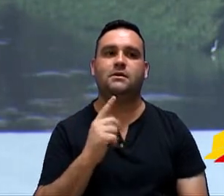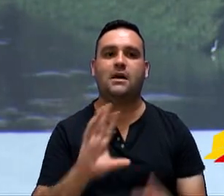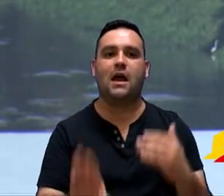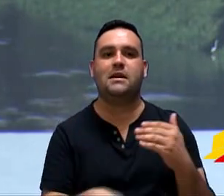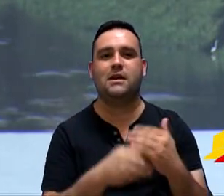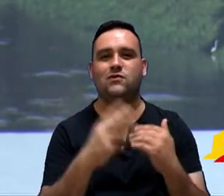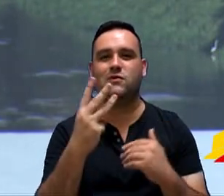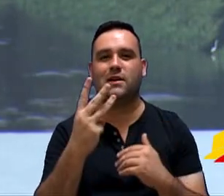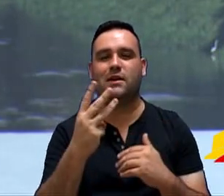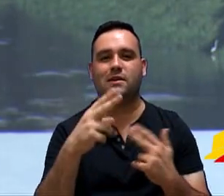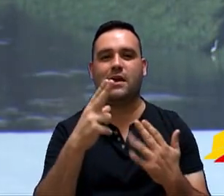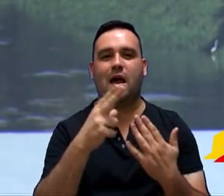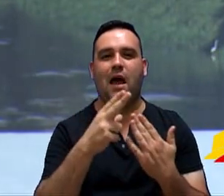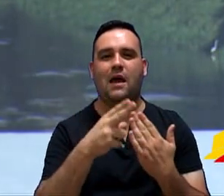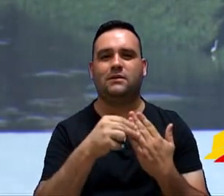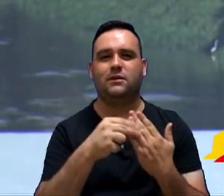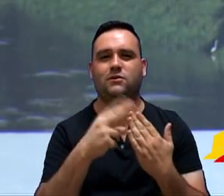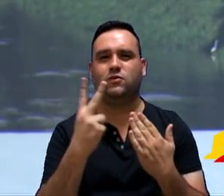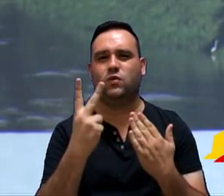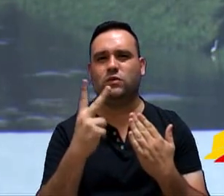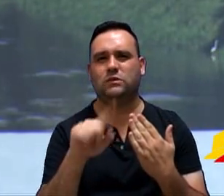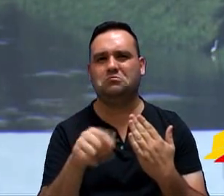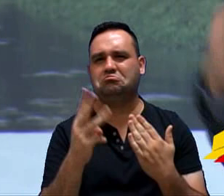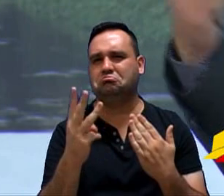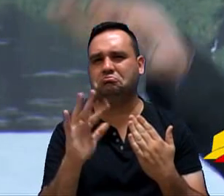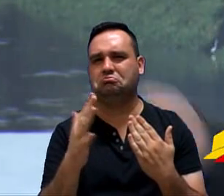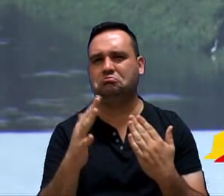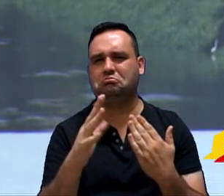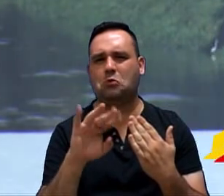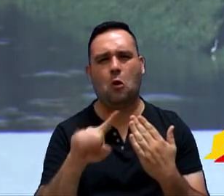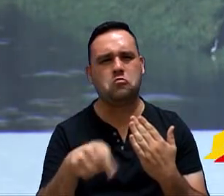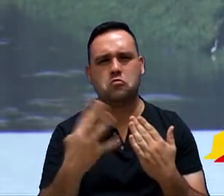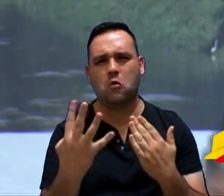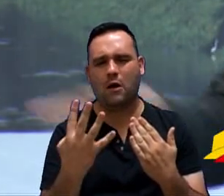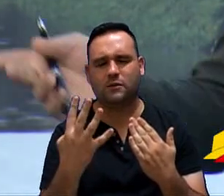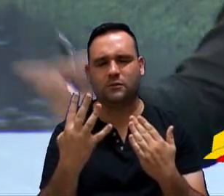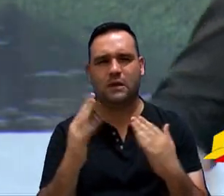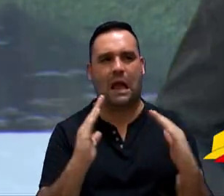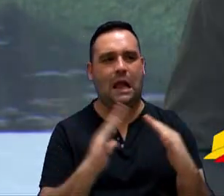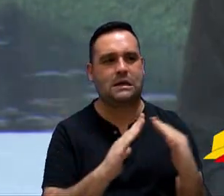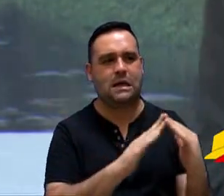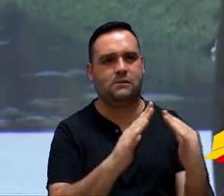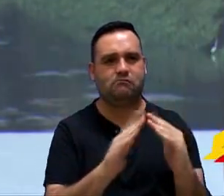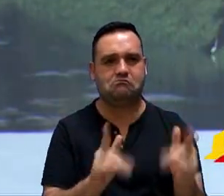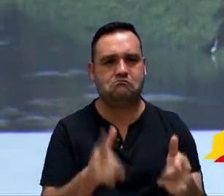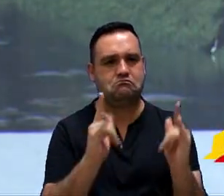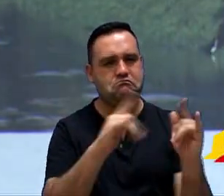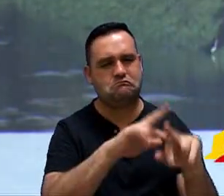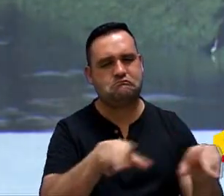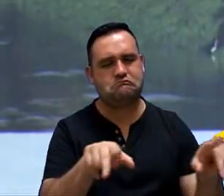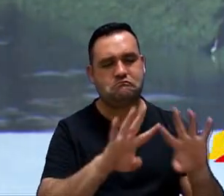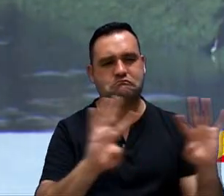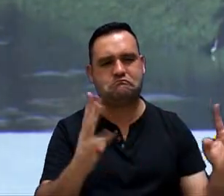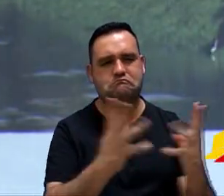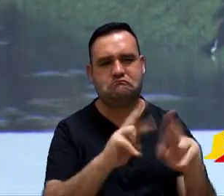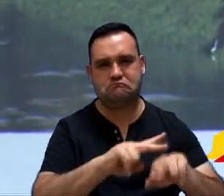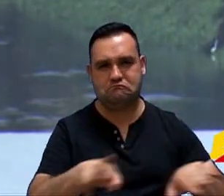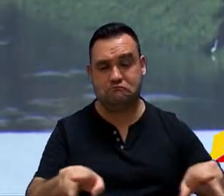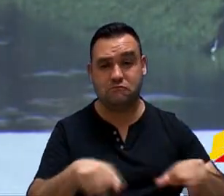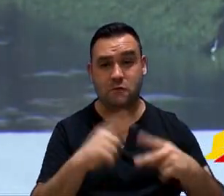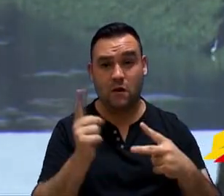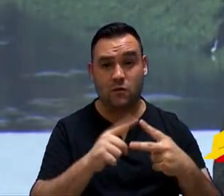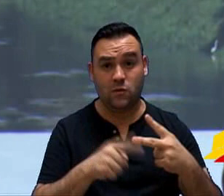anexo, né? São três anexos ou quatro anexos de condomínios diferentes, né? Então, seriam esses dois.